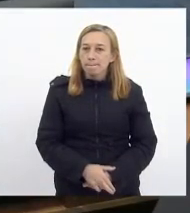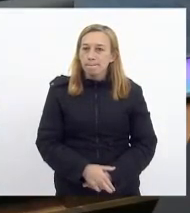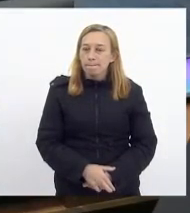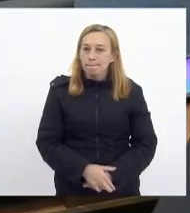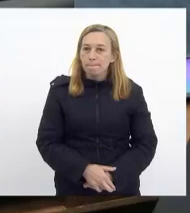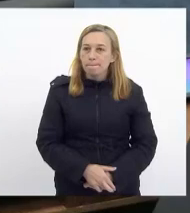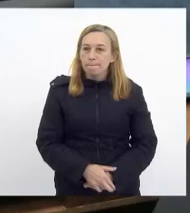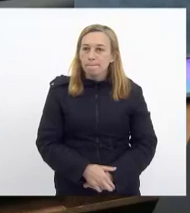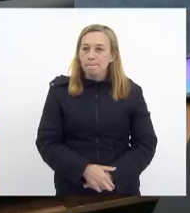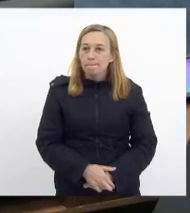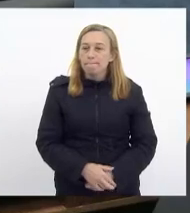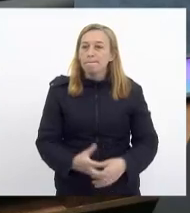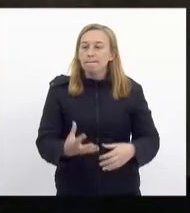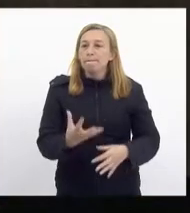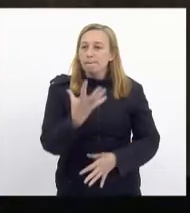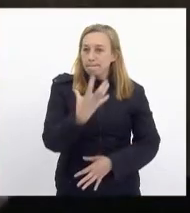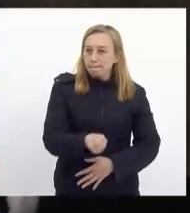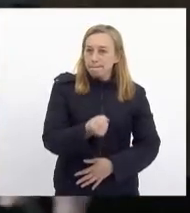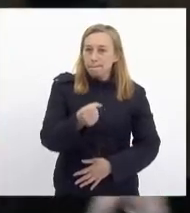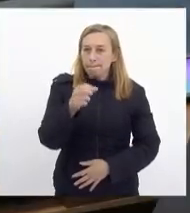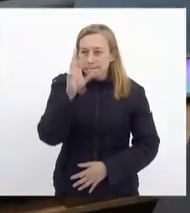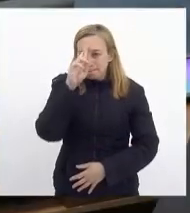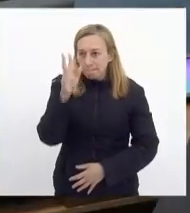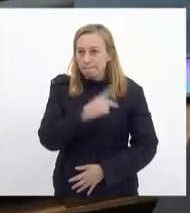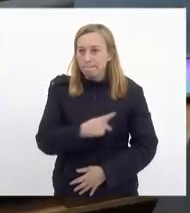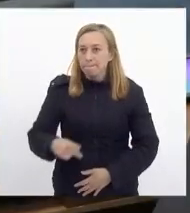Mesmo projeto. Favorável, presidente.